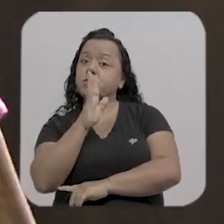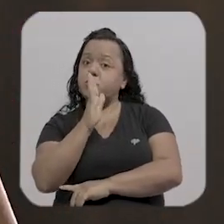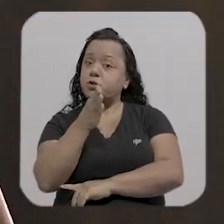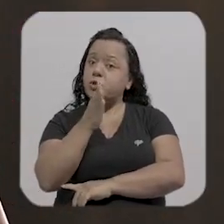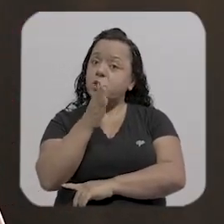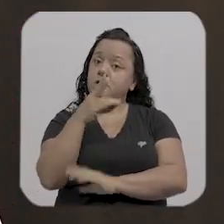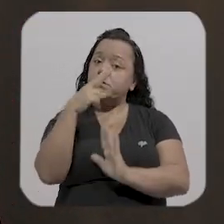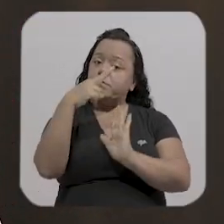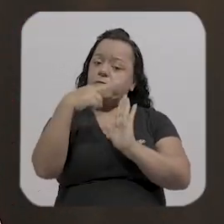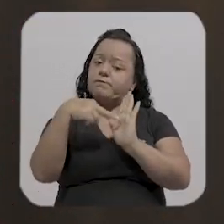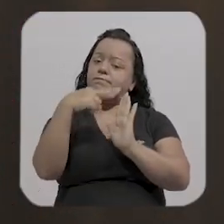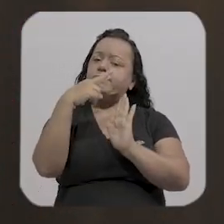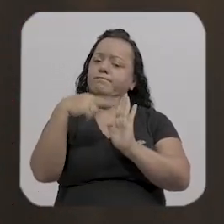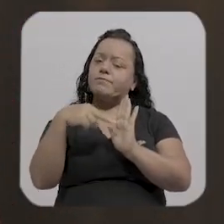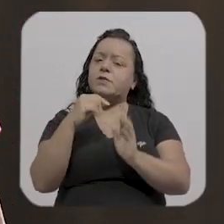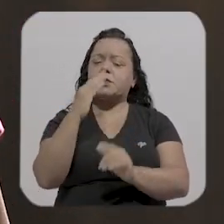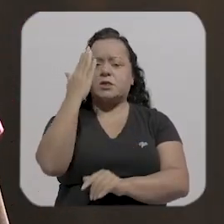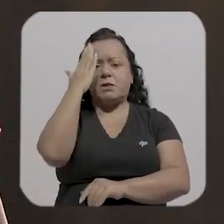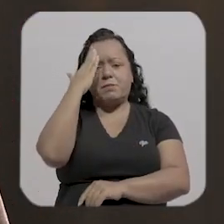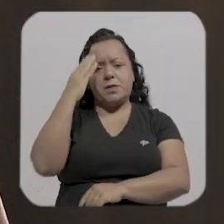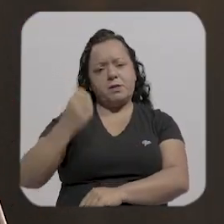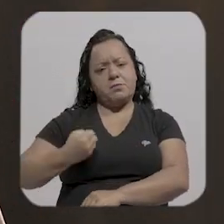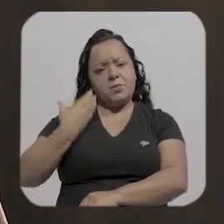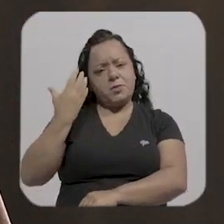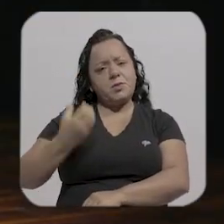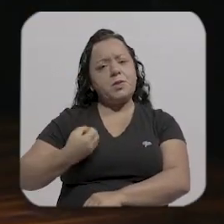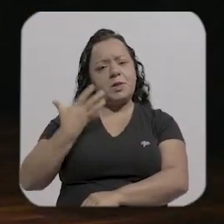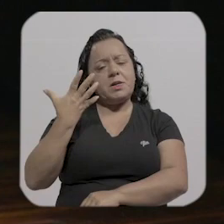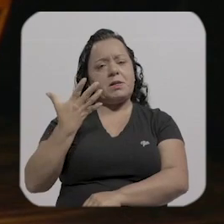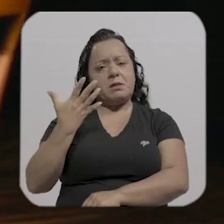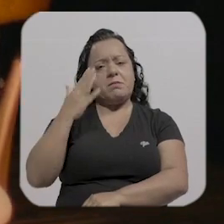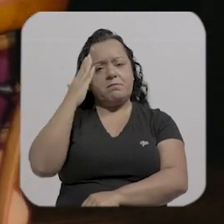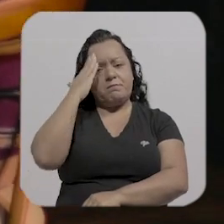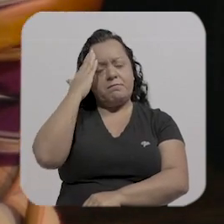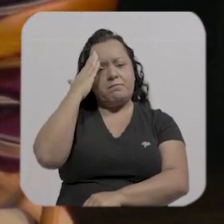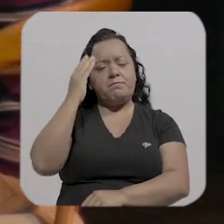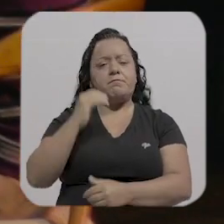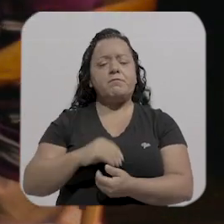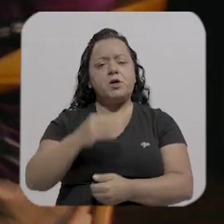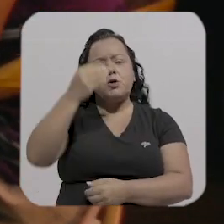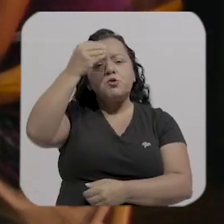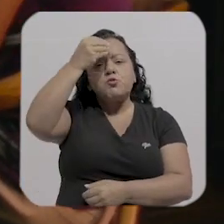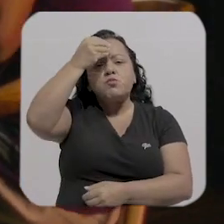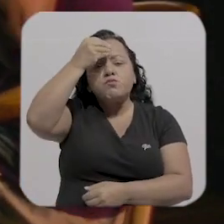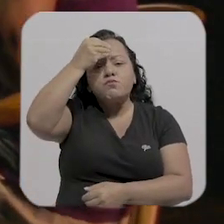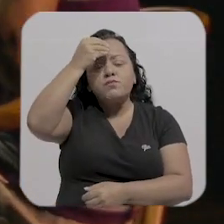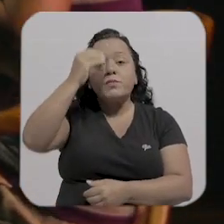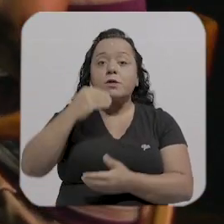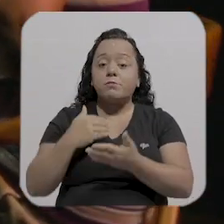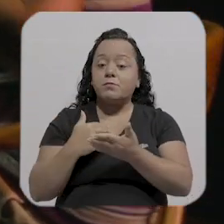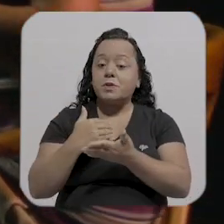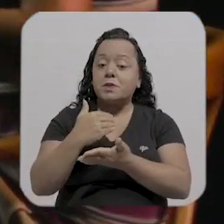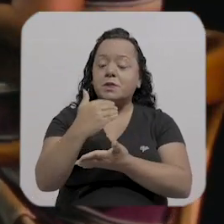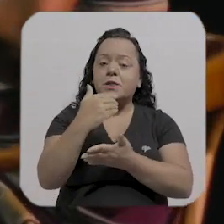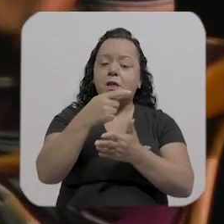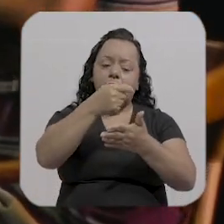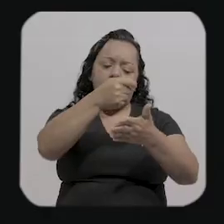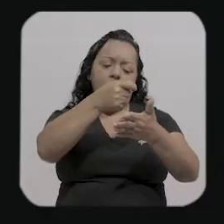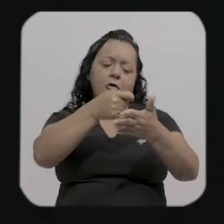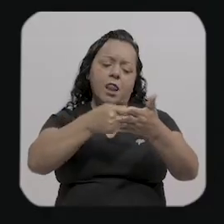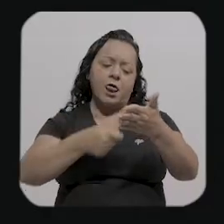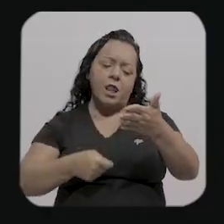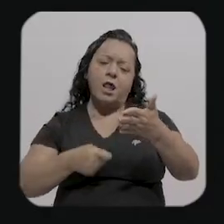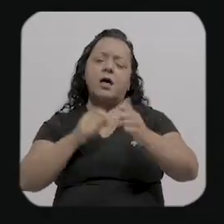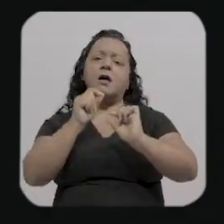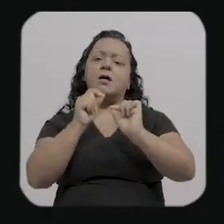foi a fase que eu comecei a dizer poemas do nada assim na rua eu percebi que de tanto ler eu sabia que eu tinha os